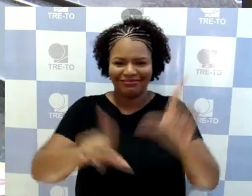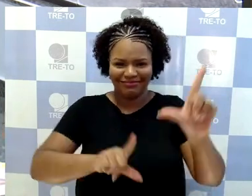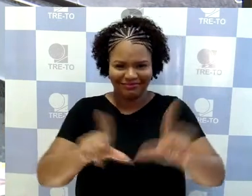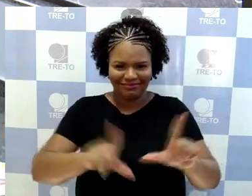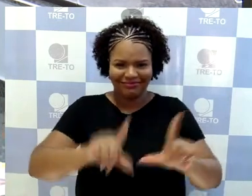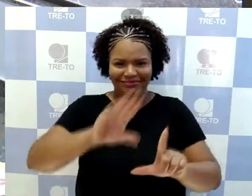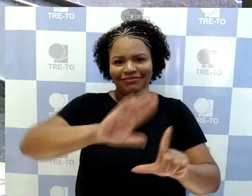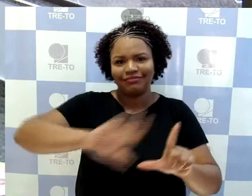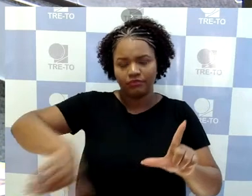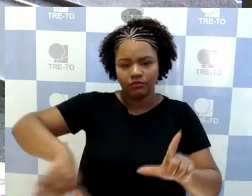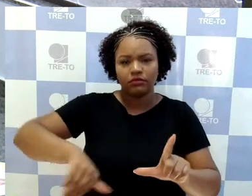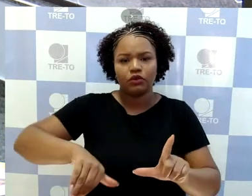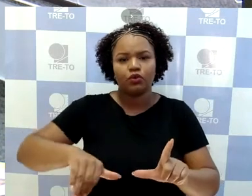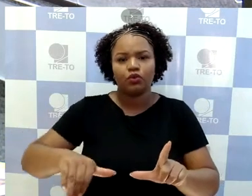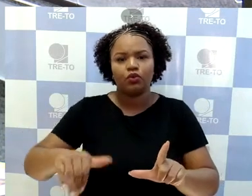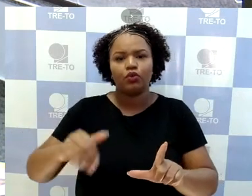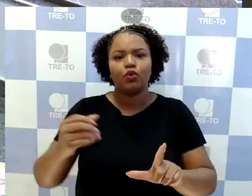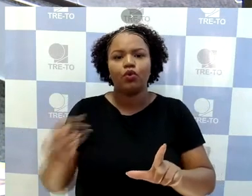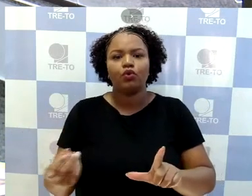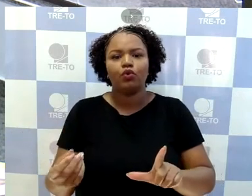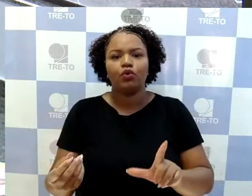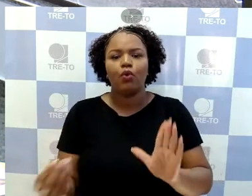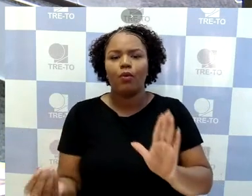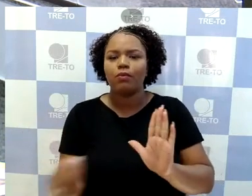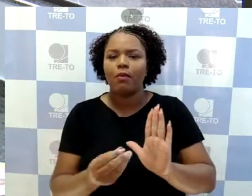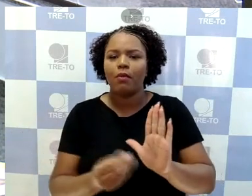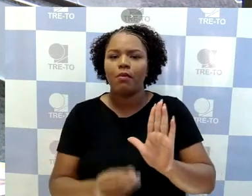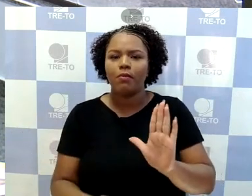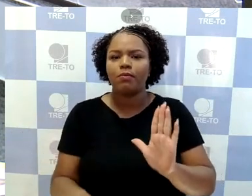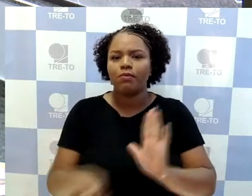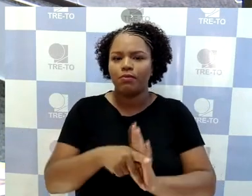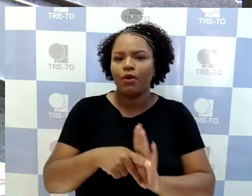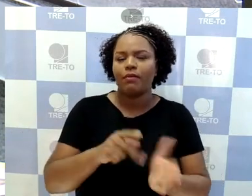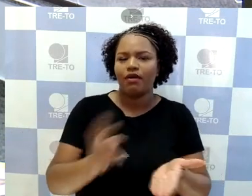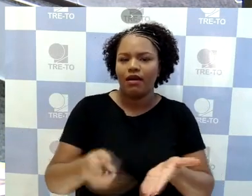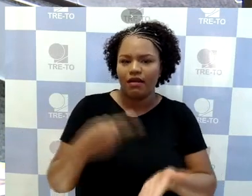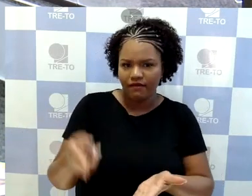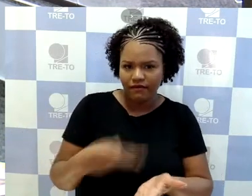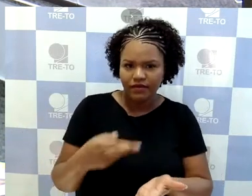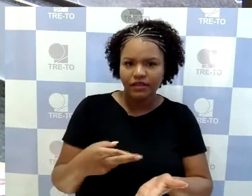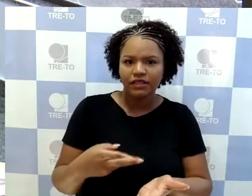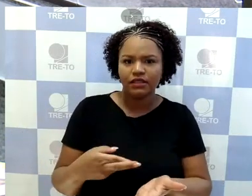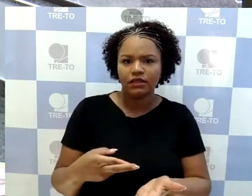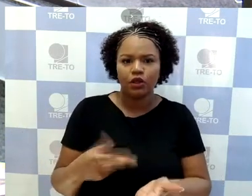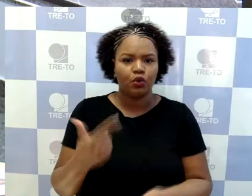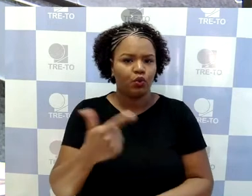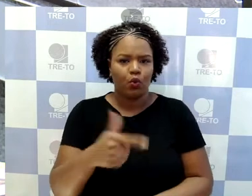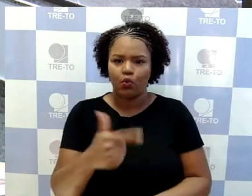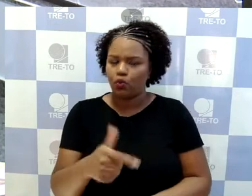levantamento feito pela Isto É, em momento algum se fala em pesquisa fraudada.